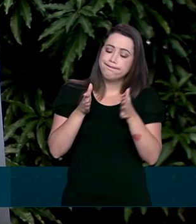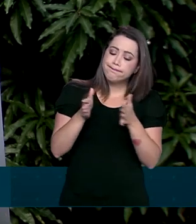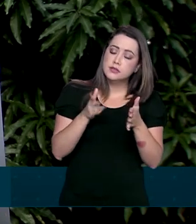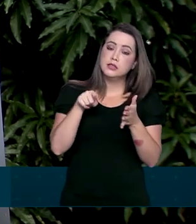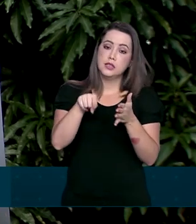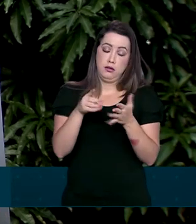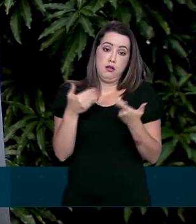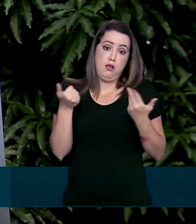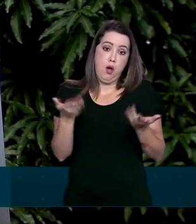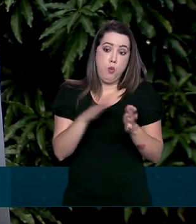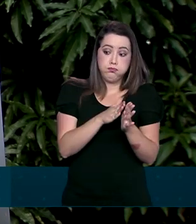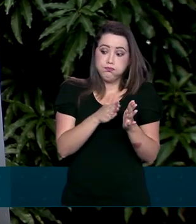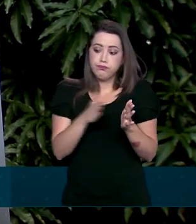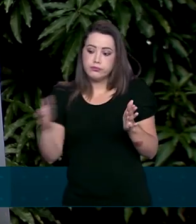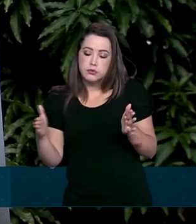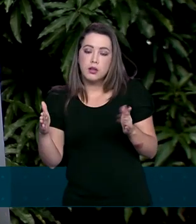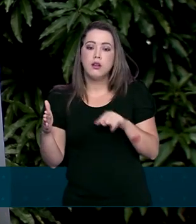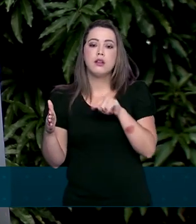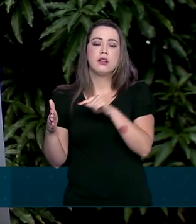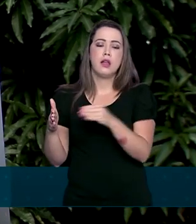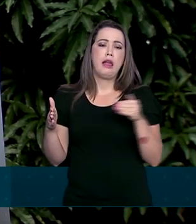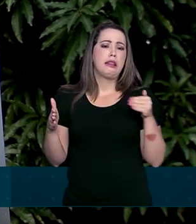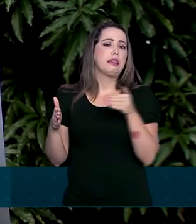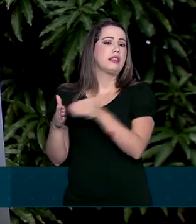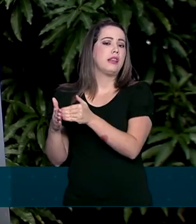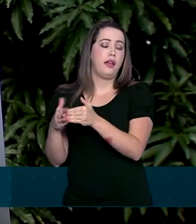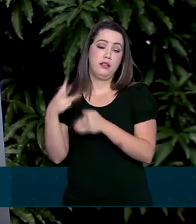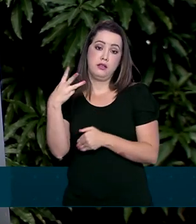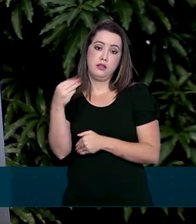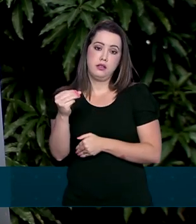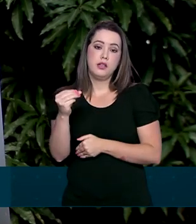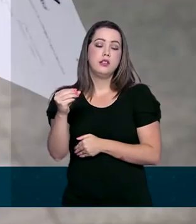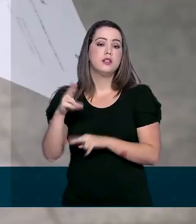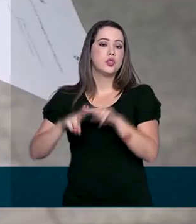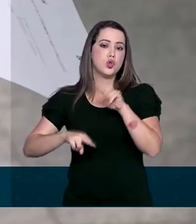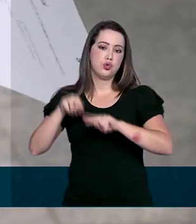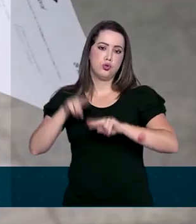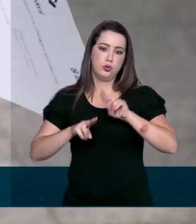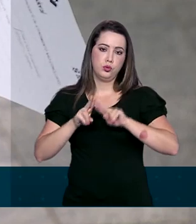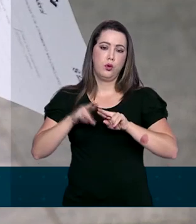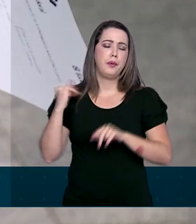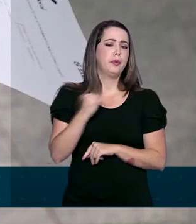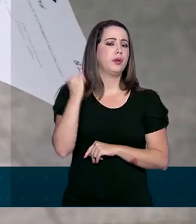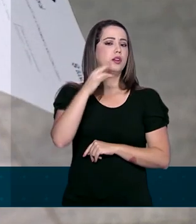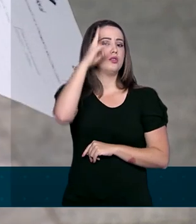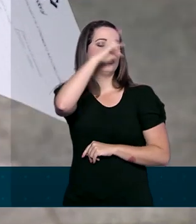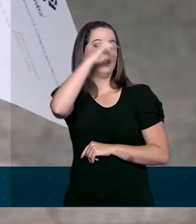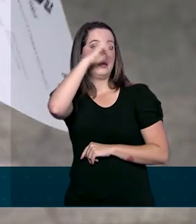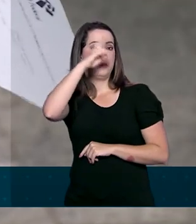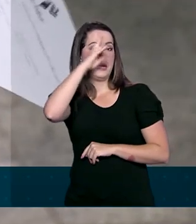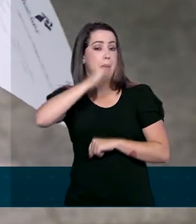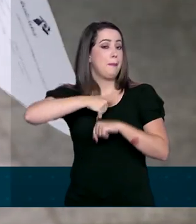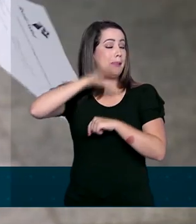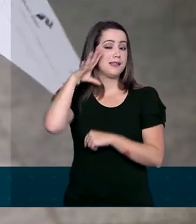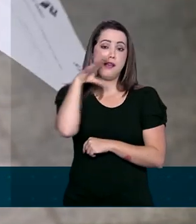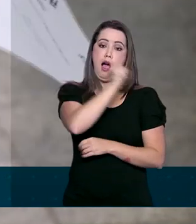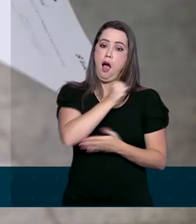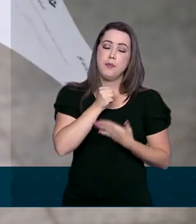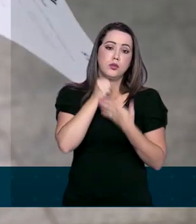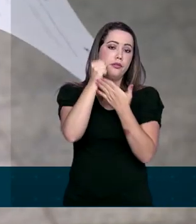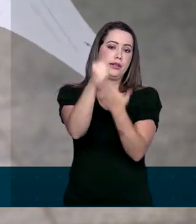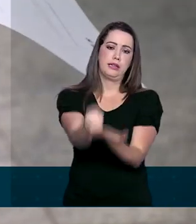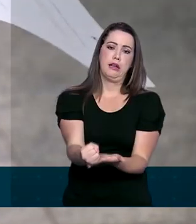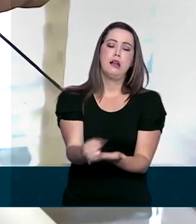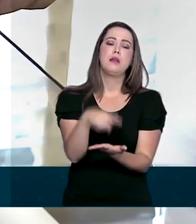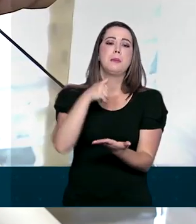a Receita estendeu o prazo de entrega para 30 de junho. E é bom lembrar que quanto mais rápido for